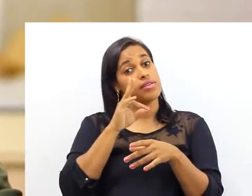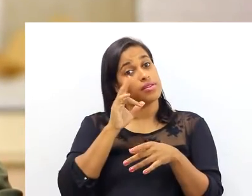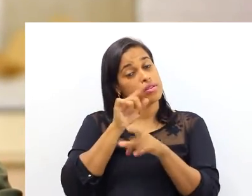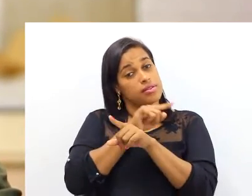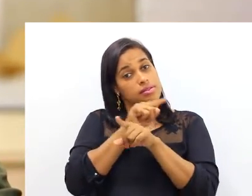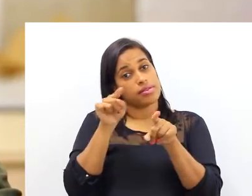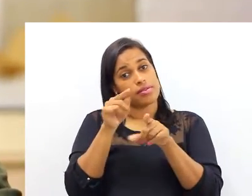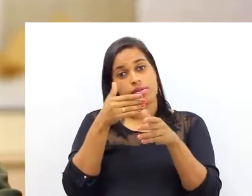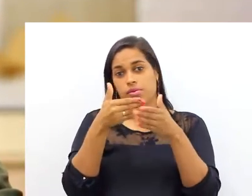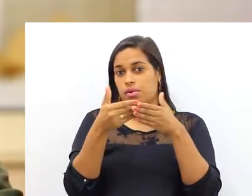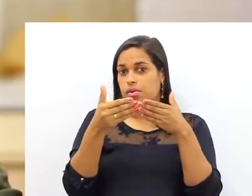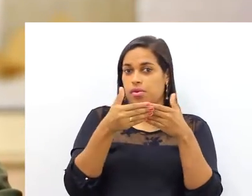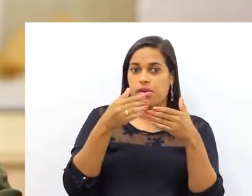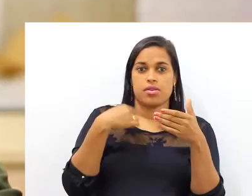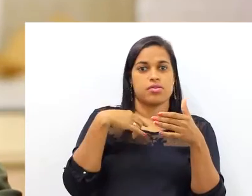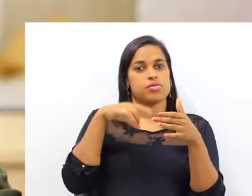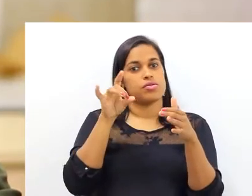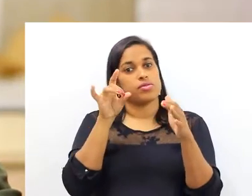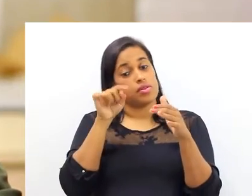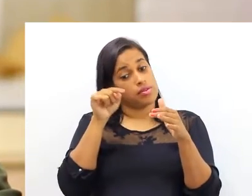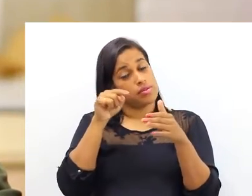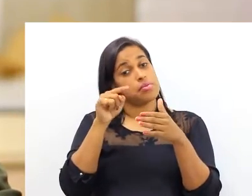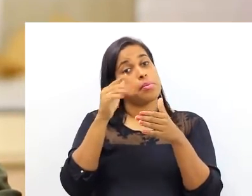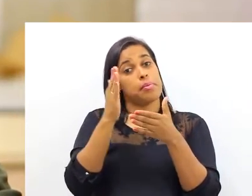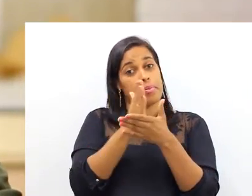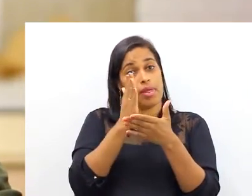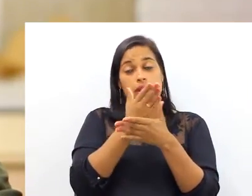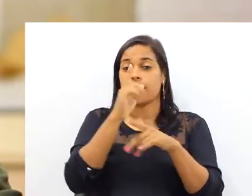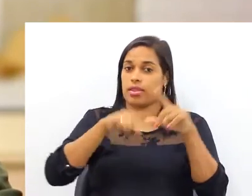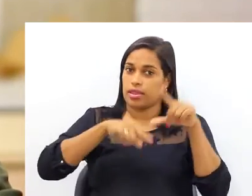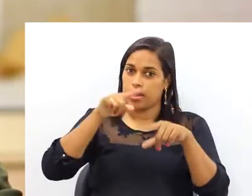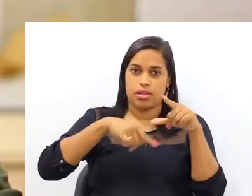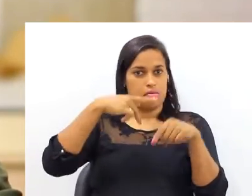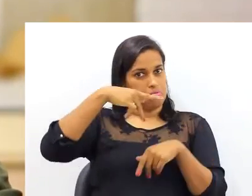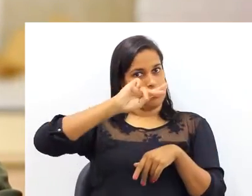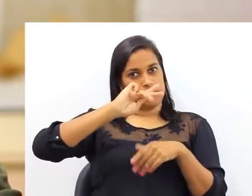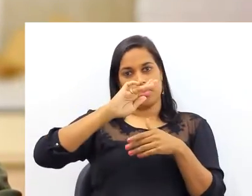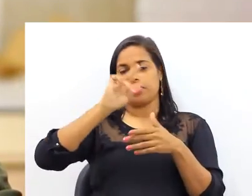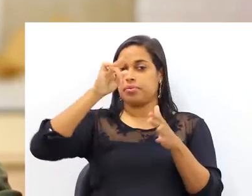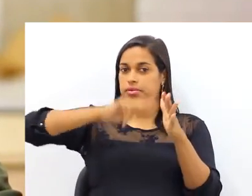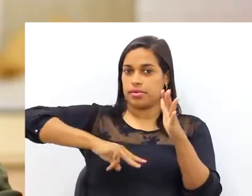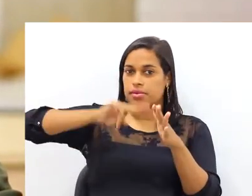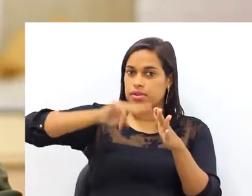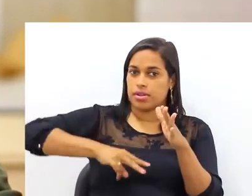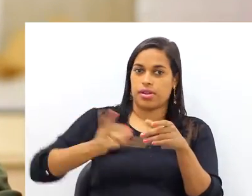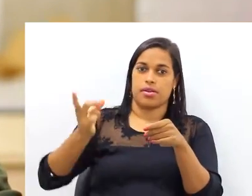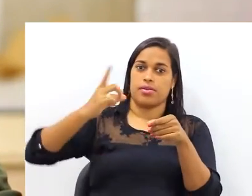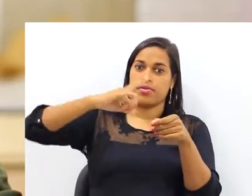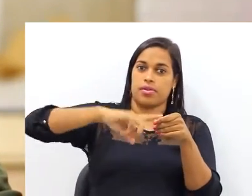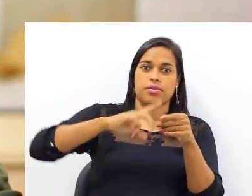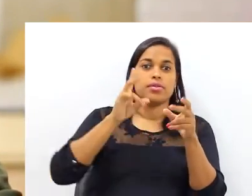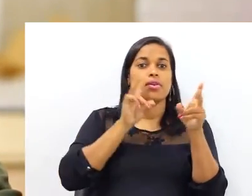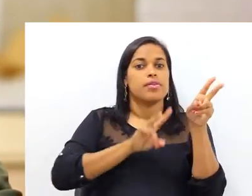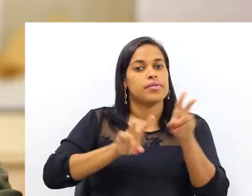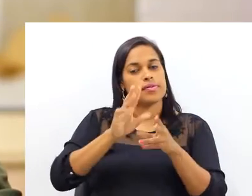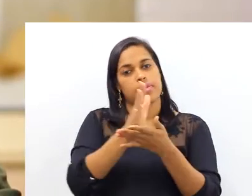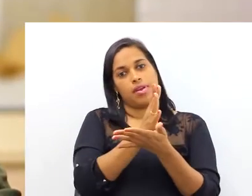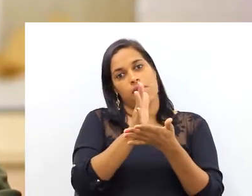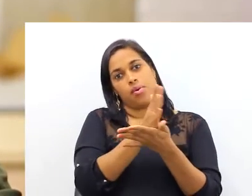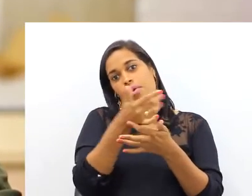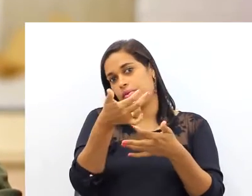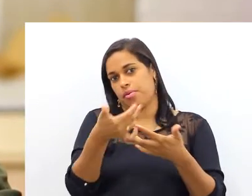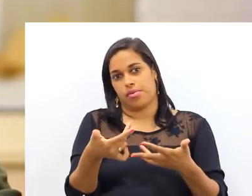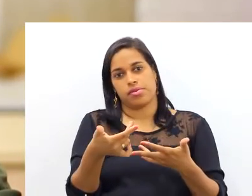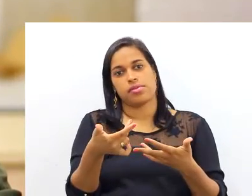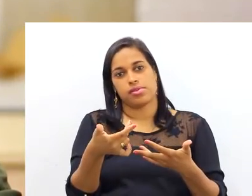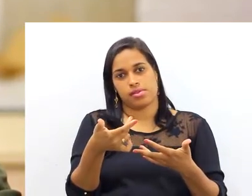e gostaria de lembrar que, a qualquer momento, esse material vai ficar com vocês. A qualquer momento, vocês podem voltar e